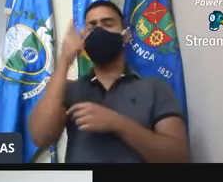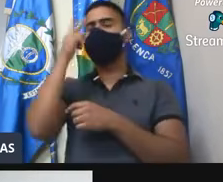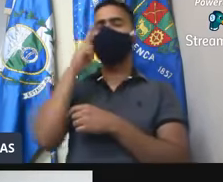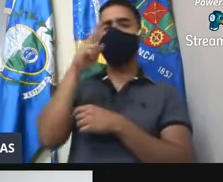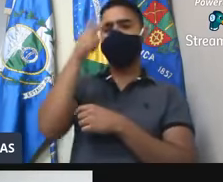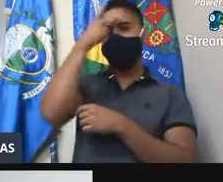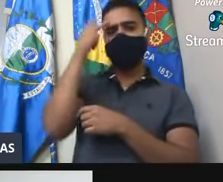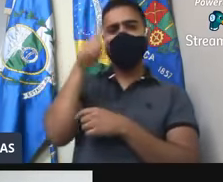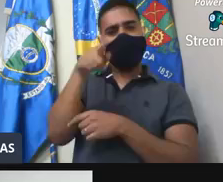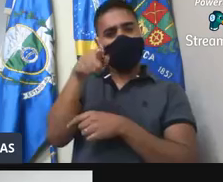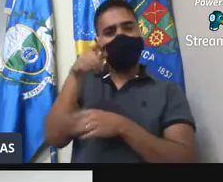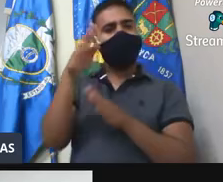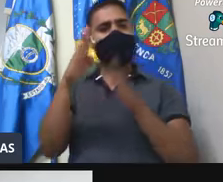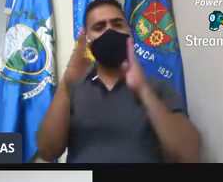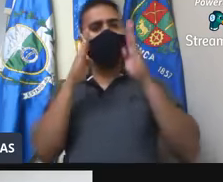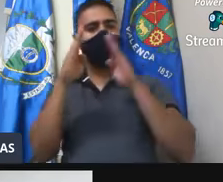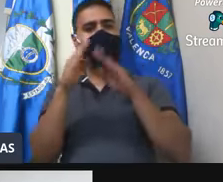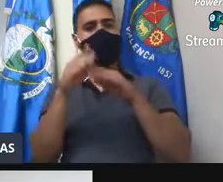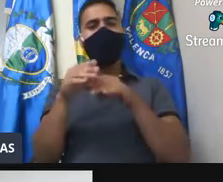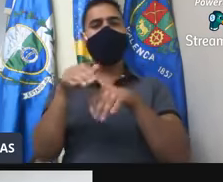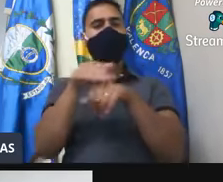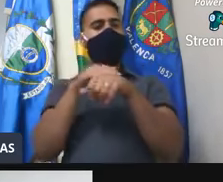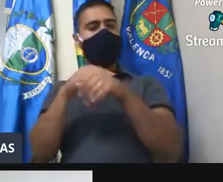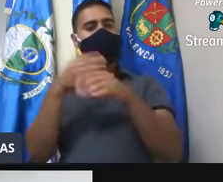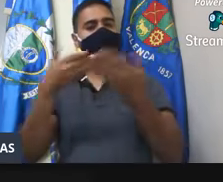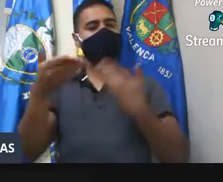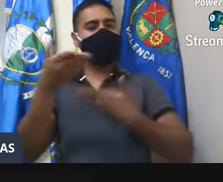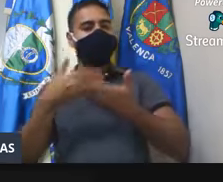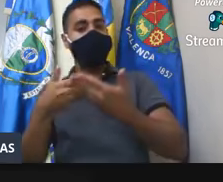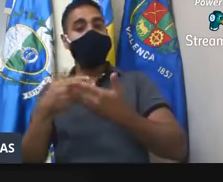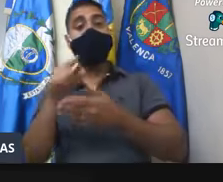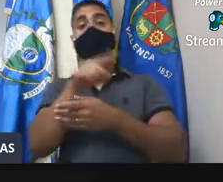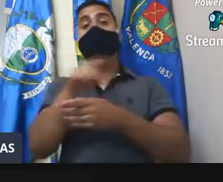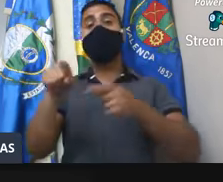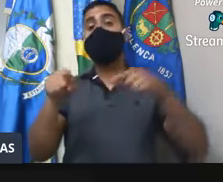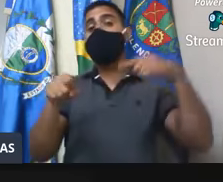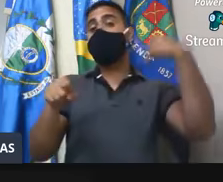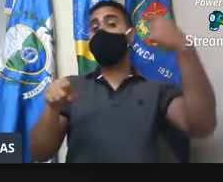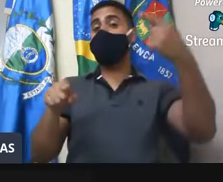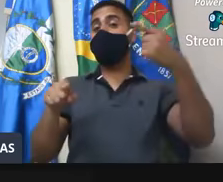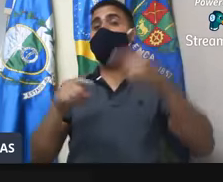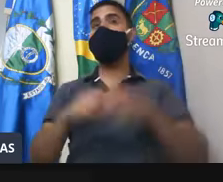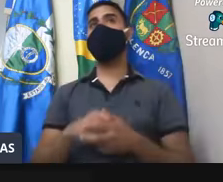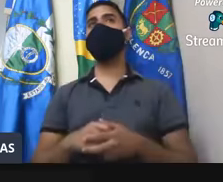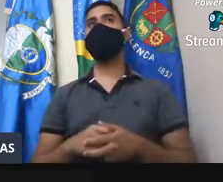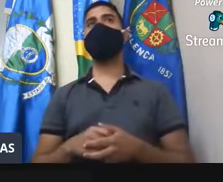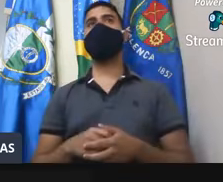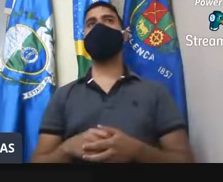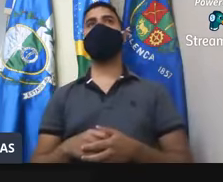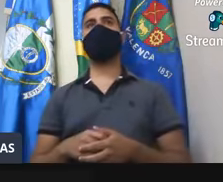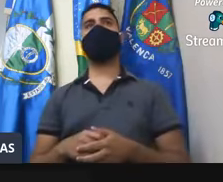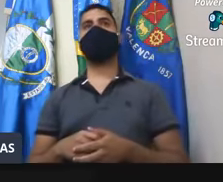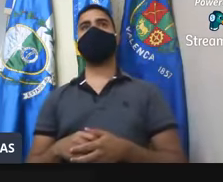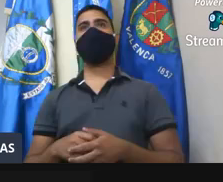interagindo com a Câmara. Na semana que vem, presidente, gostaria de